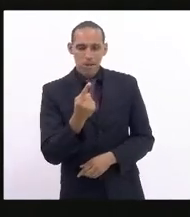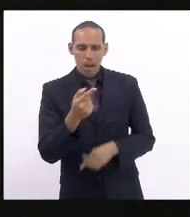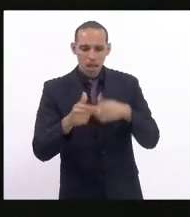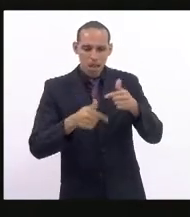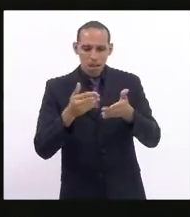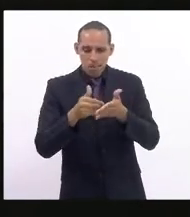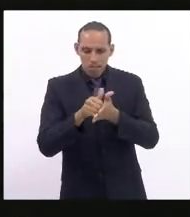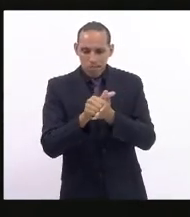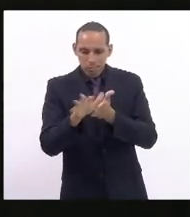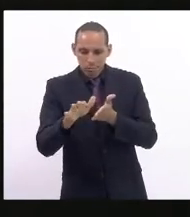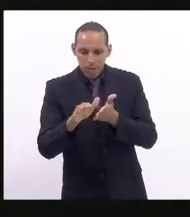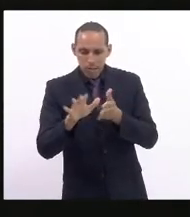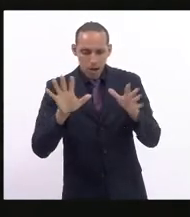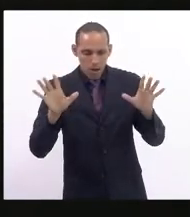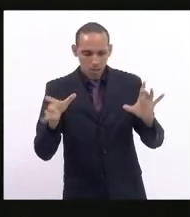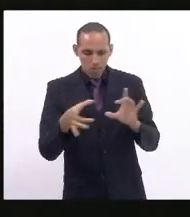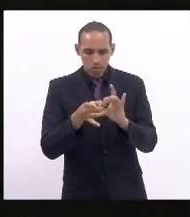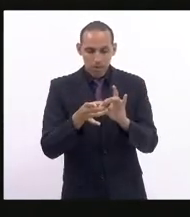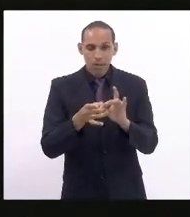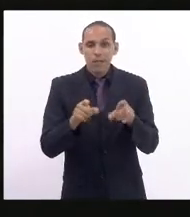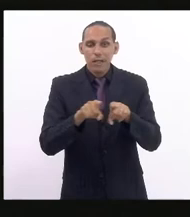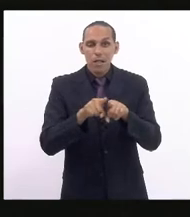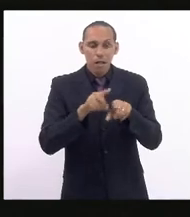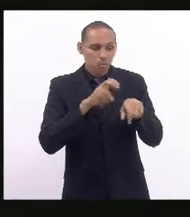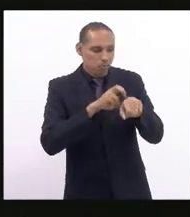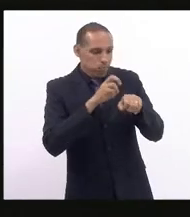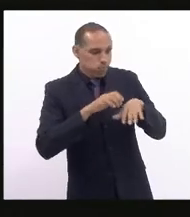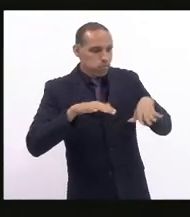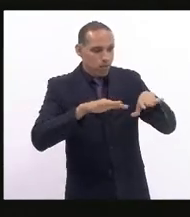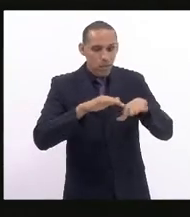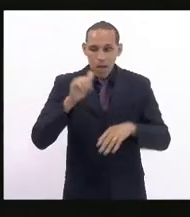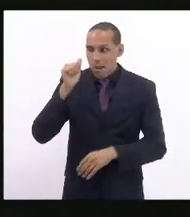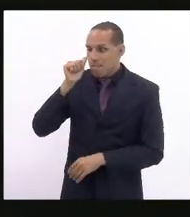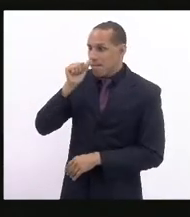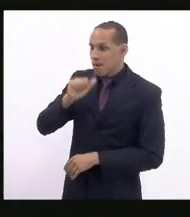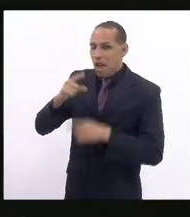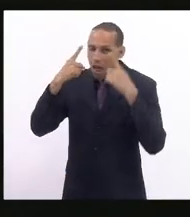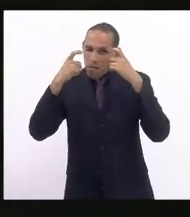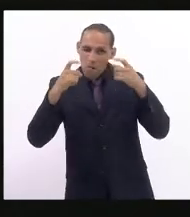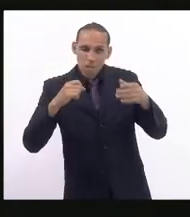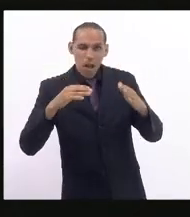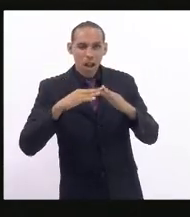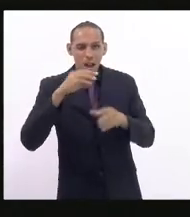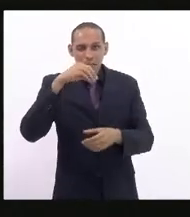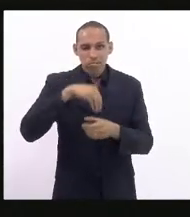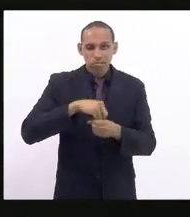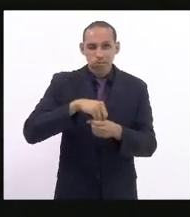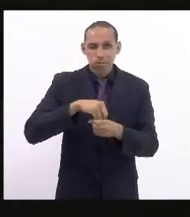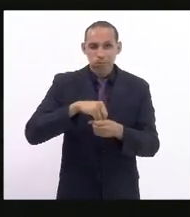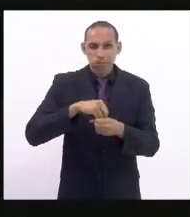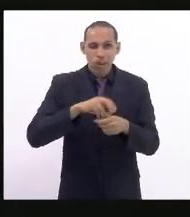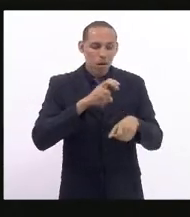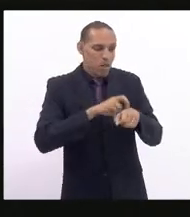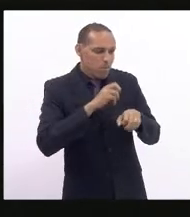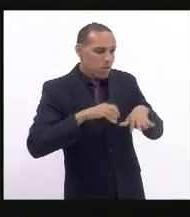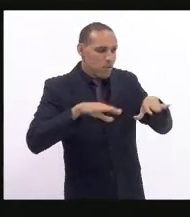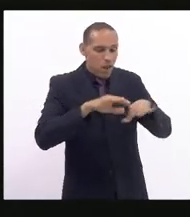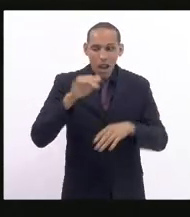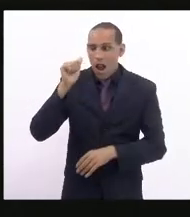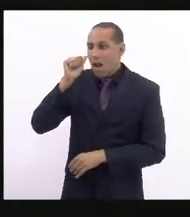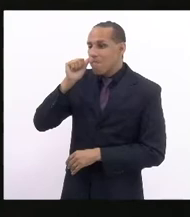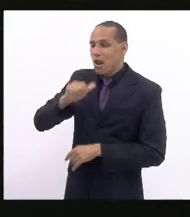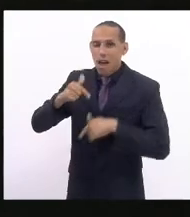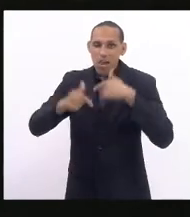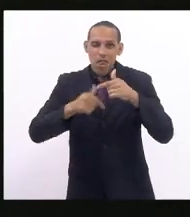com mulheres e violência doméstica. Pandemia com mulheres sobrecarga de trabalho